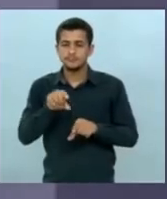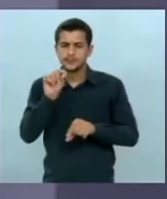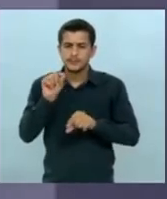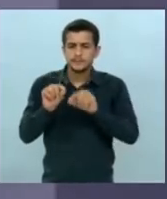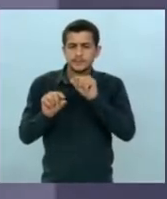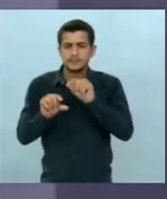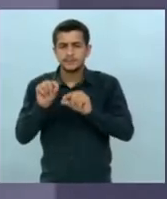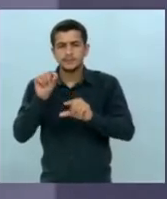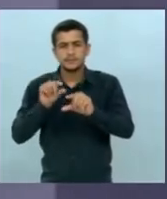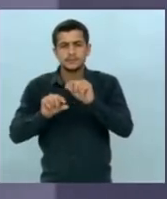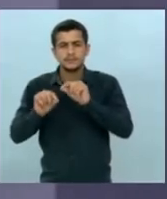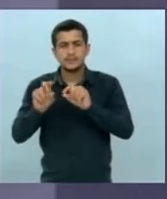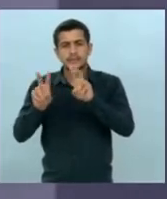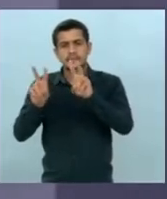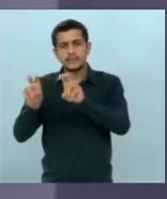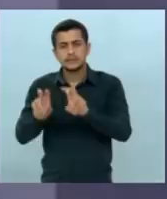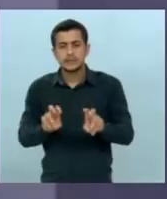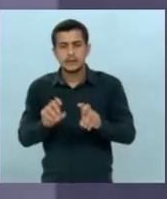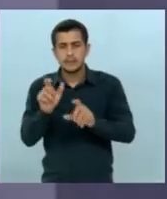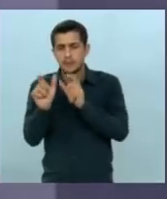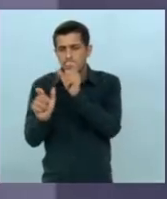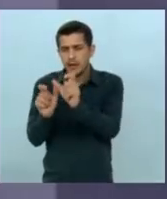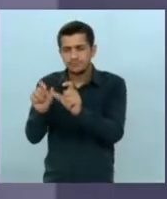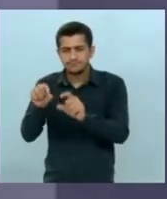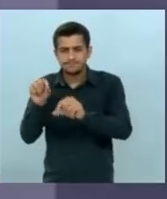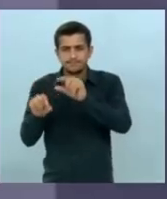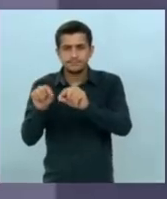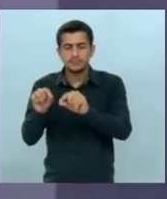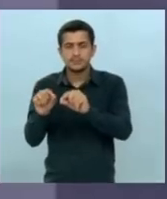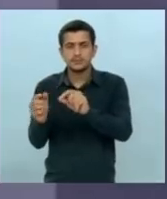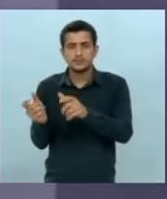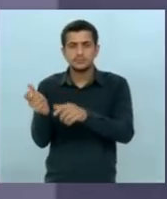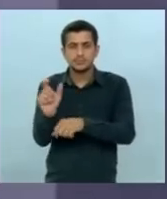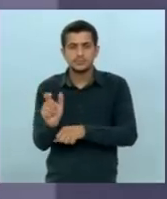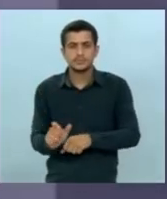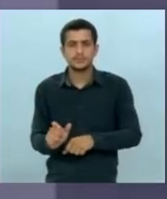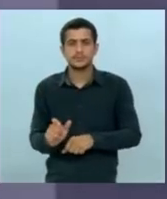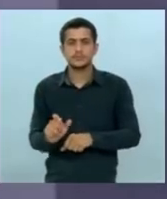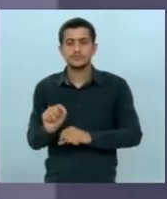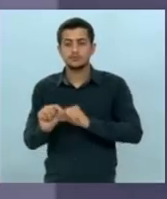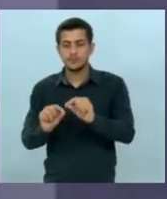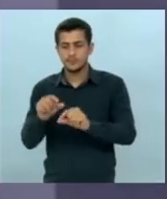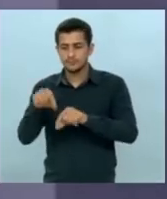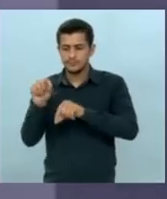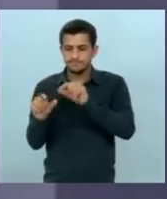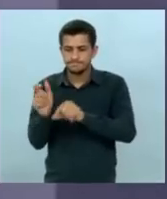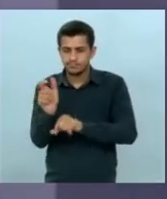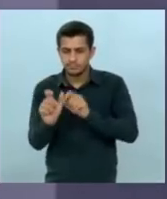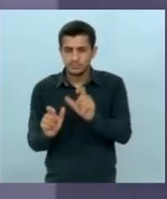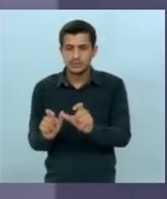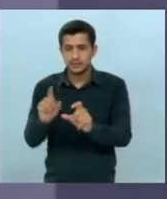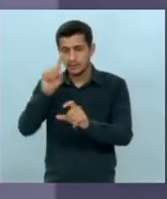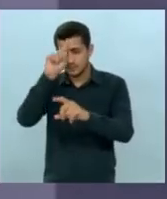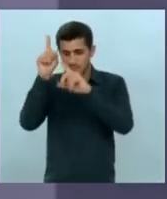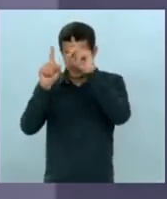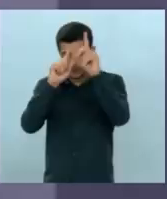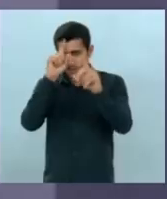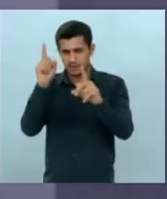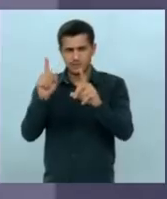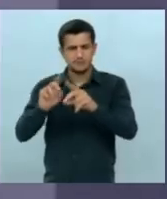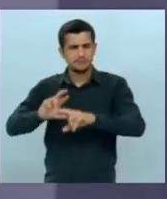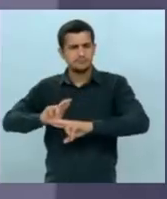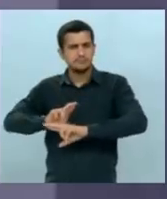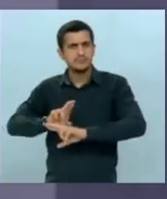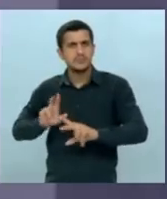partes determinados textos da entrevista e ali com esse pinçamento foi criada uma conotação completamente